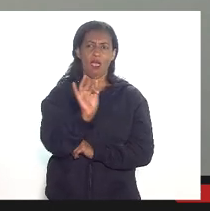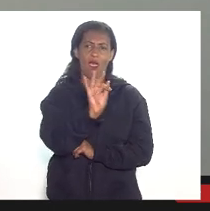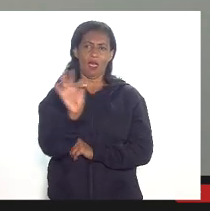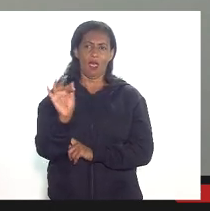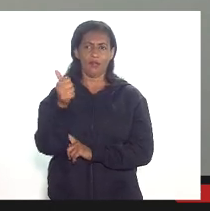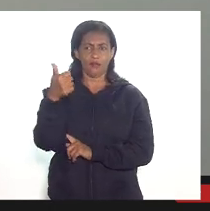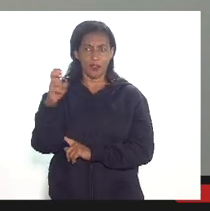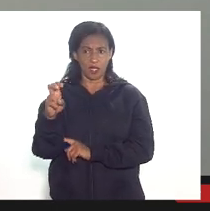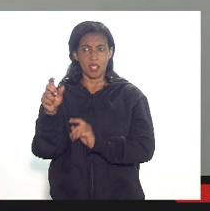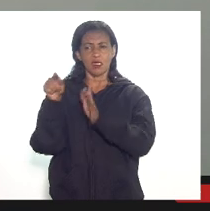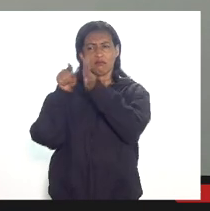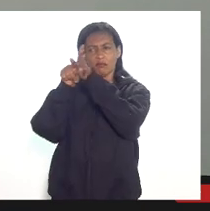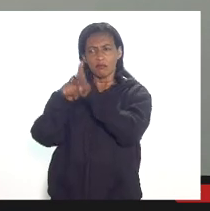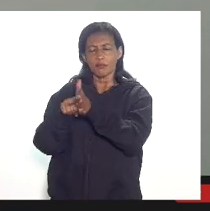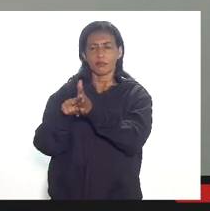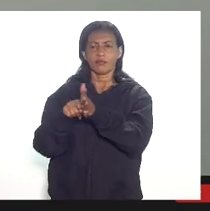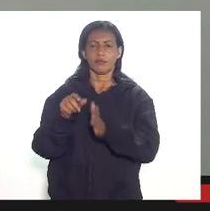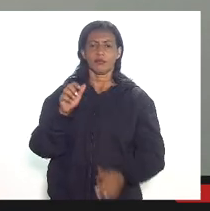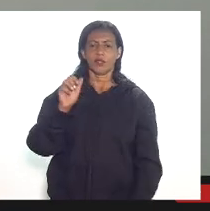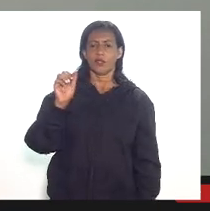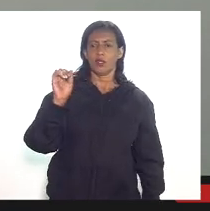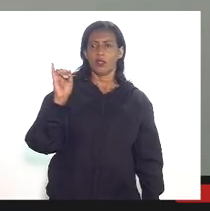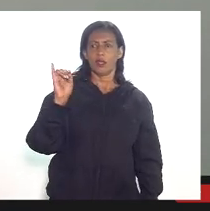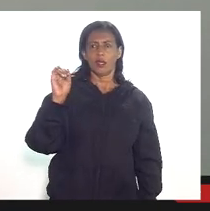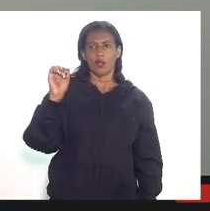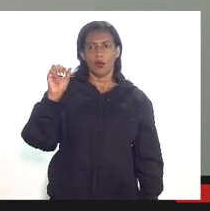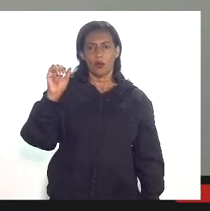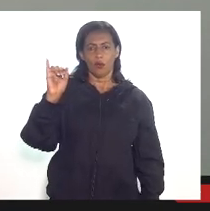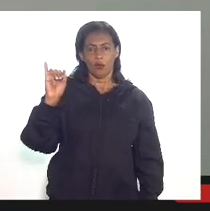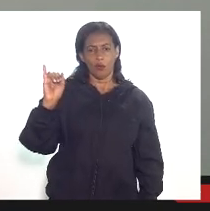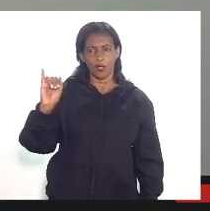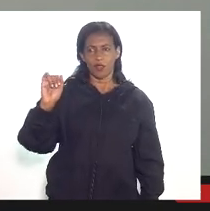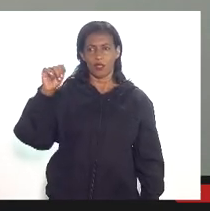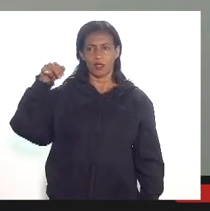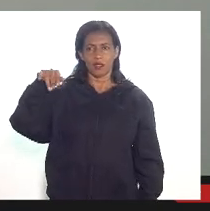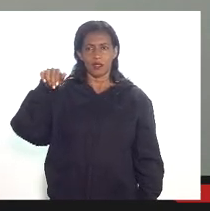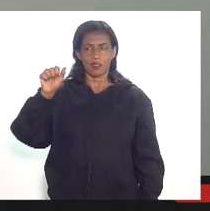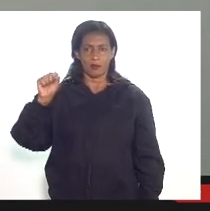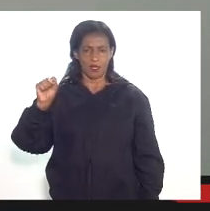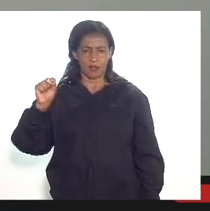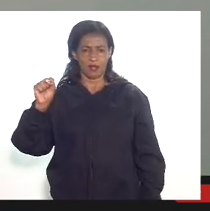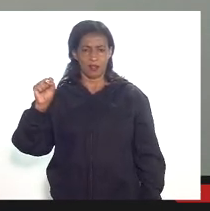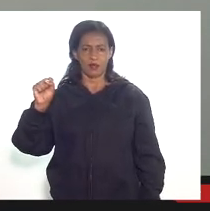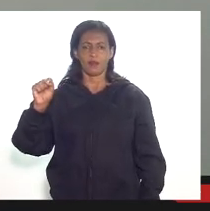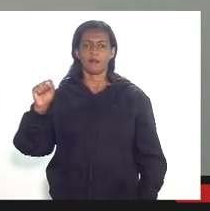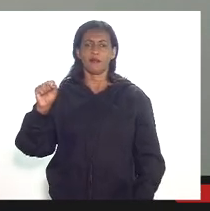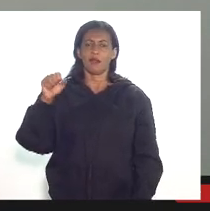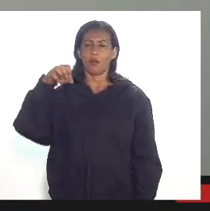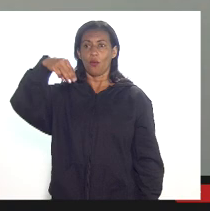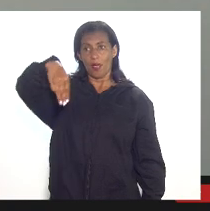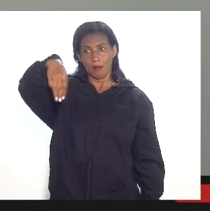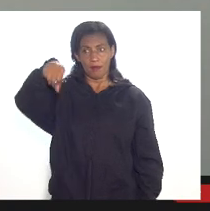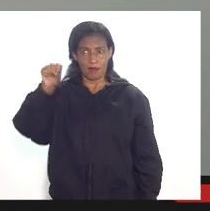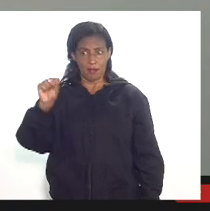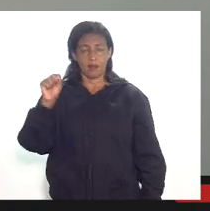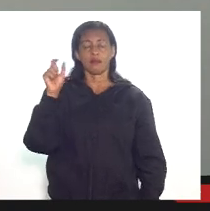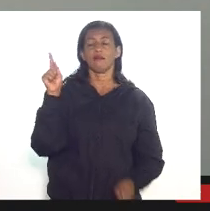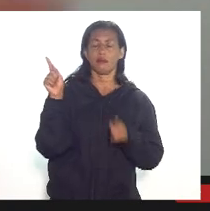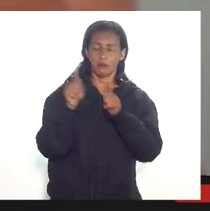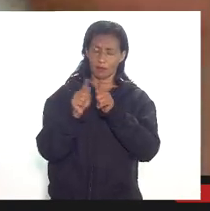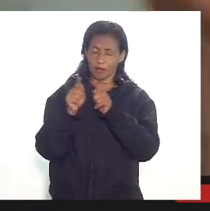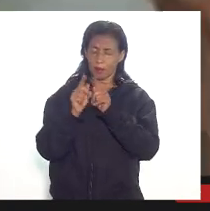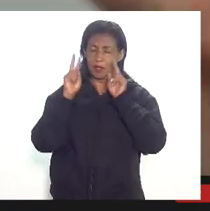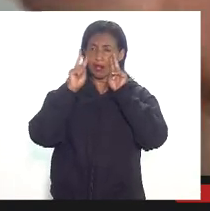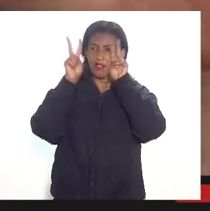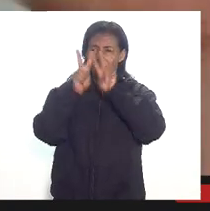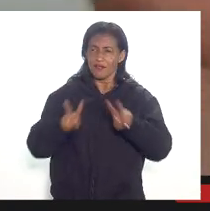fiscaliza também o ICMS então no regimento interno nós temos a atribuição também de fiscalizar o ICMS e a gente vai ver que isso é dá